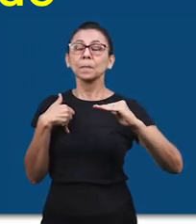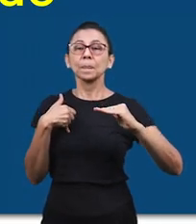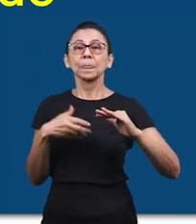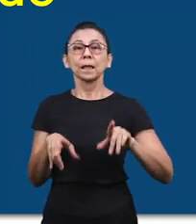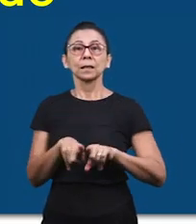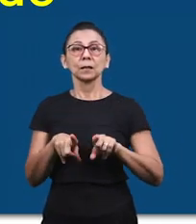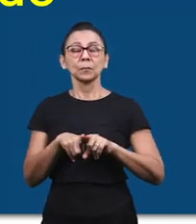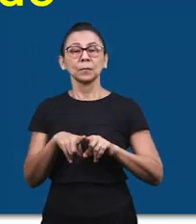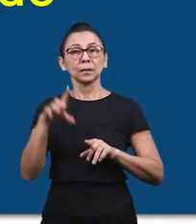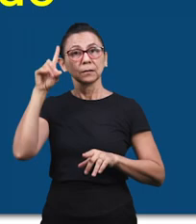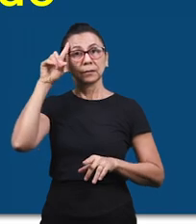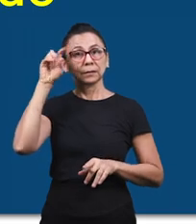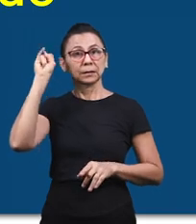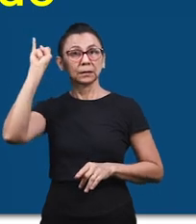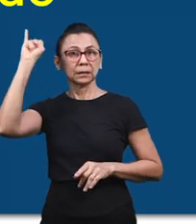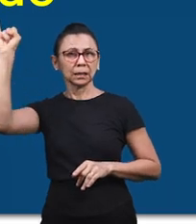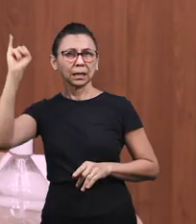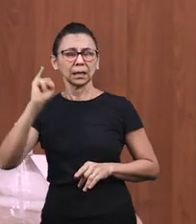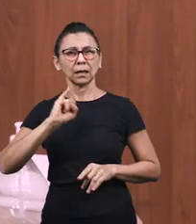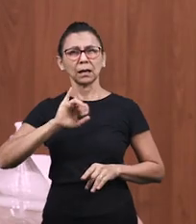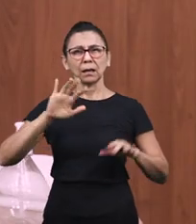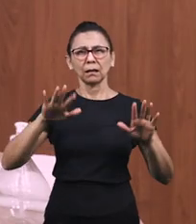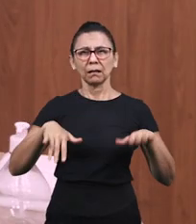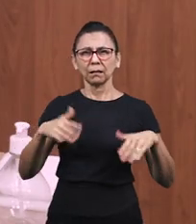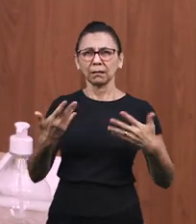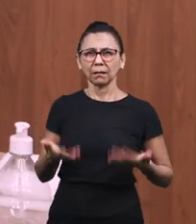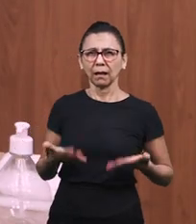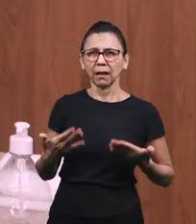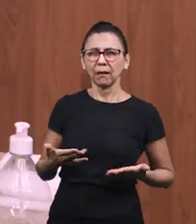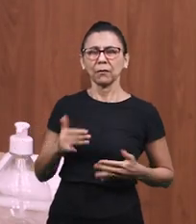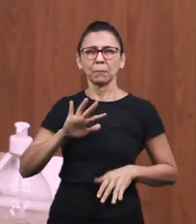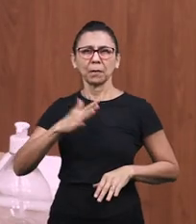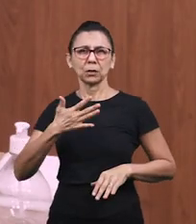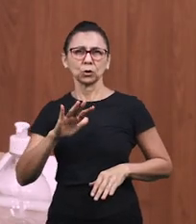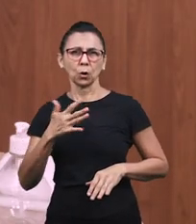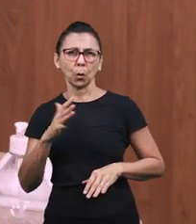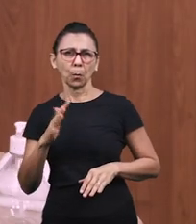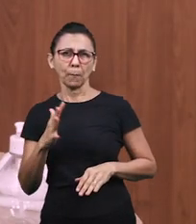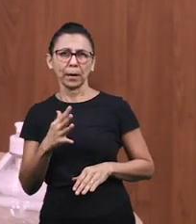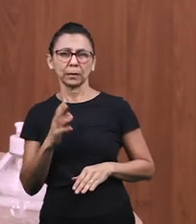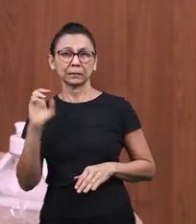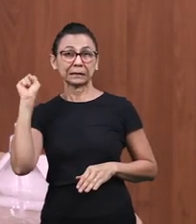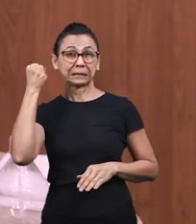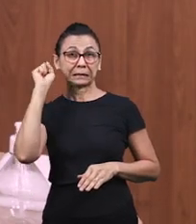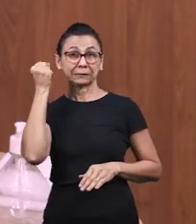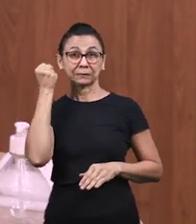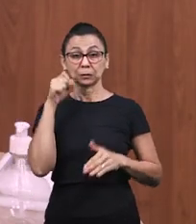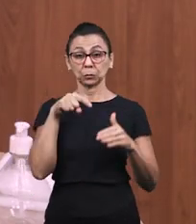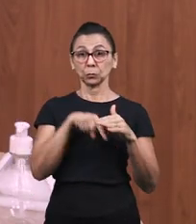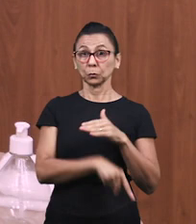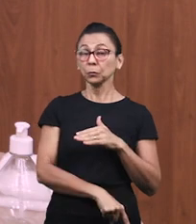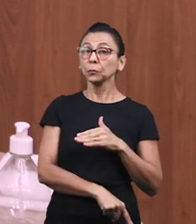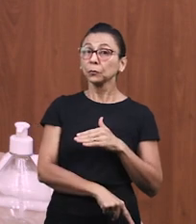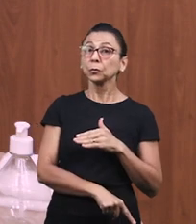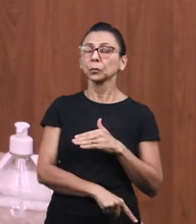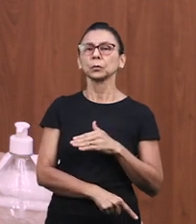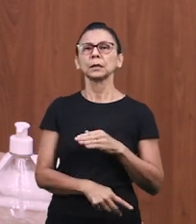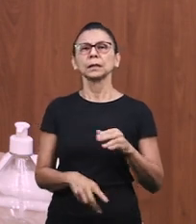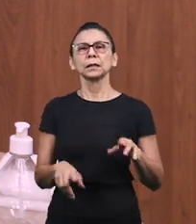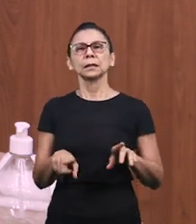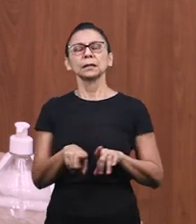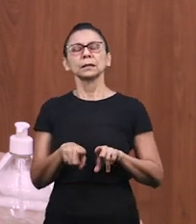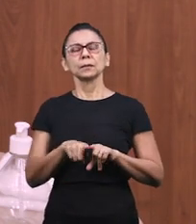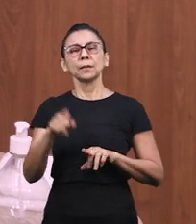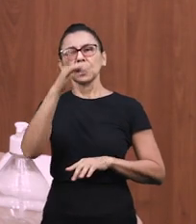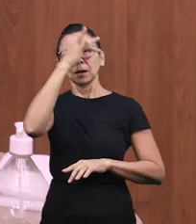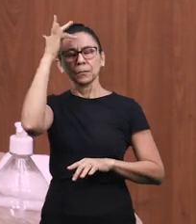A deficiência intelectual é classificada em graus leve, moderado, severo e profundo. E o desenvolvimento